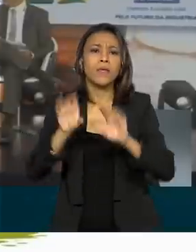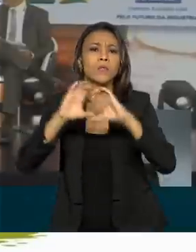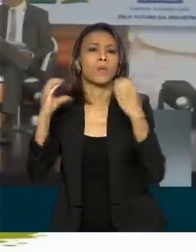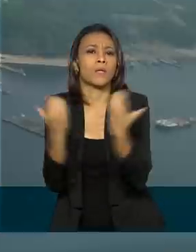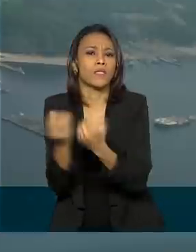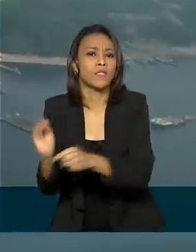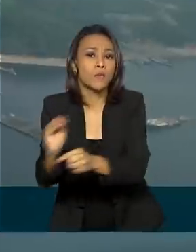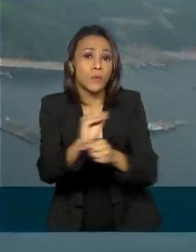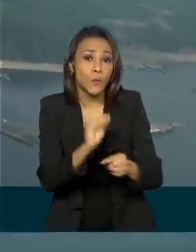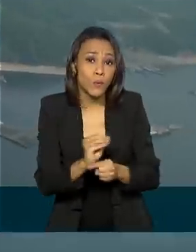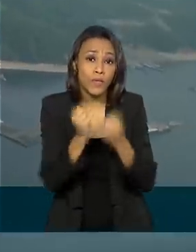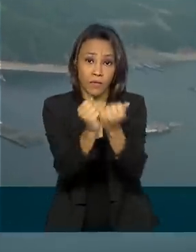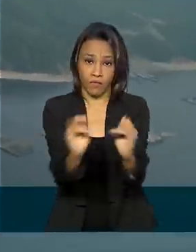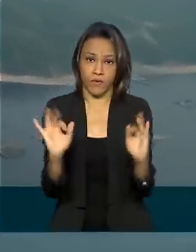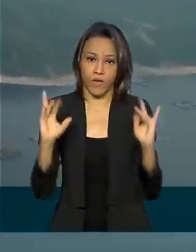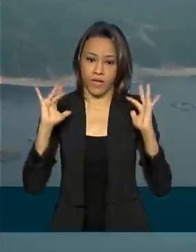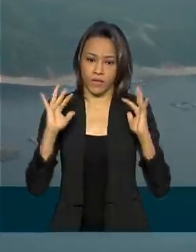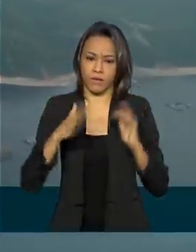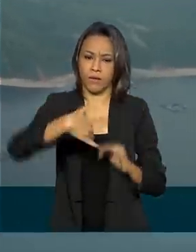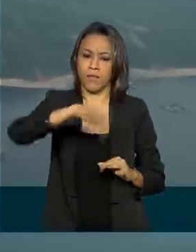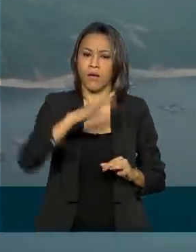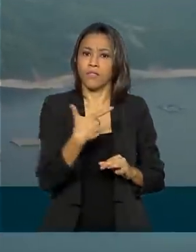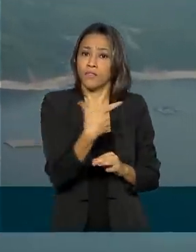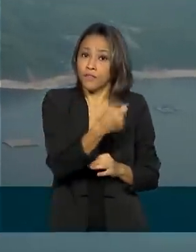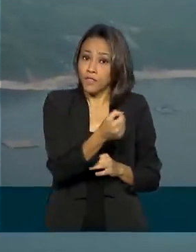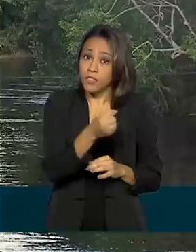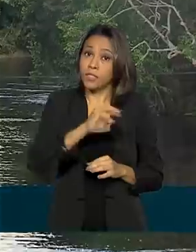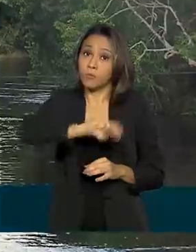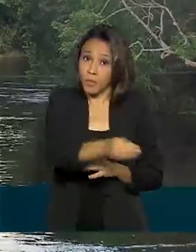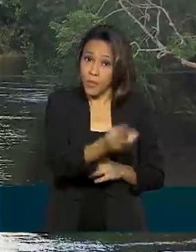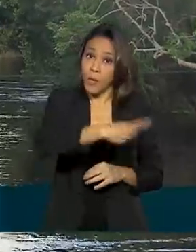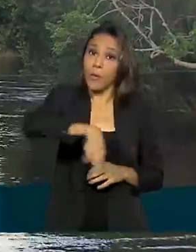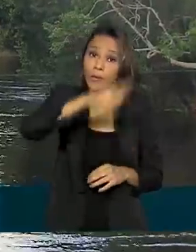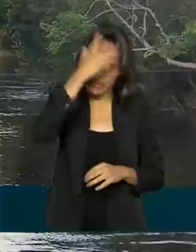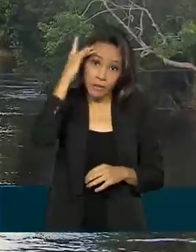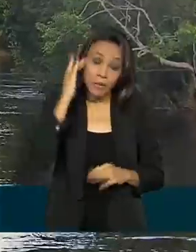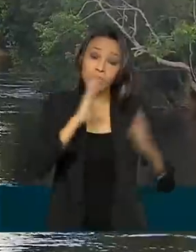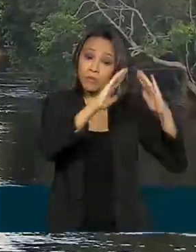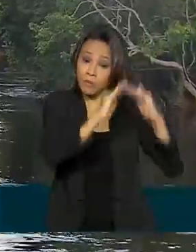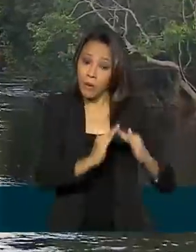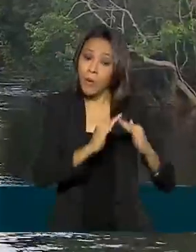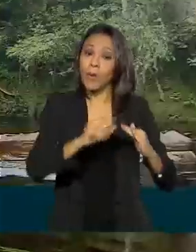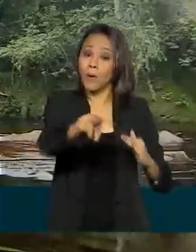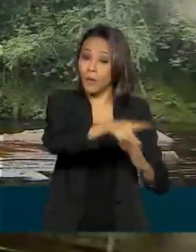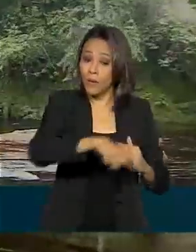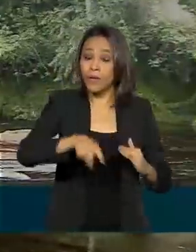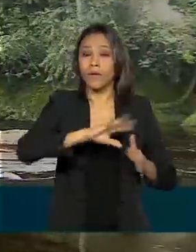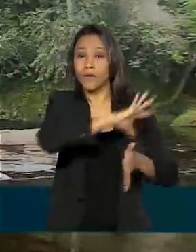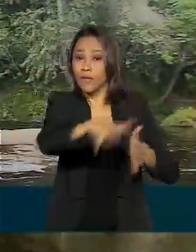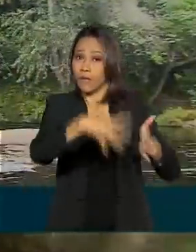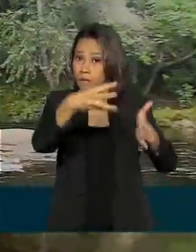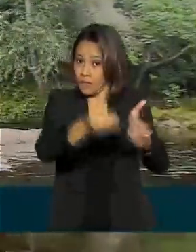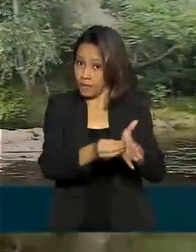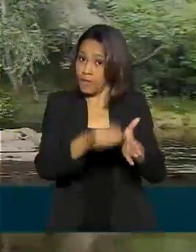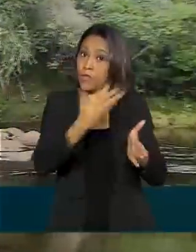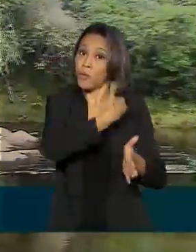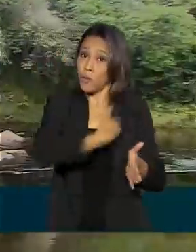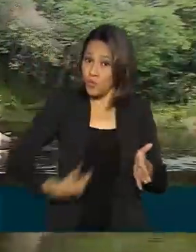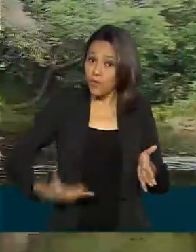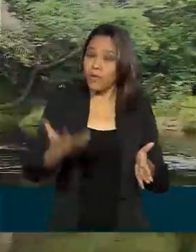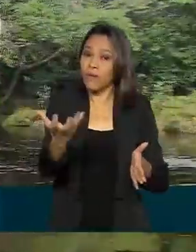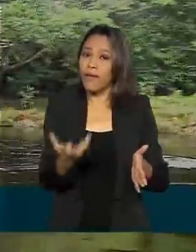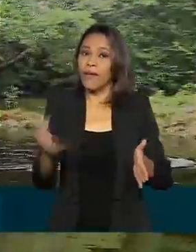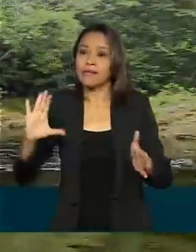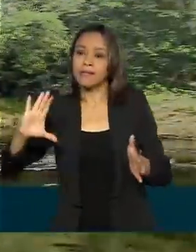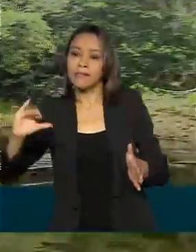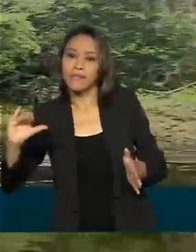preservam a floresta. Mais de 20 milhões de brasileiros vivem na região amazônica e o governo quer unir a